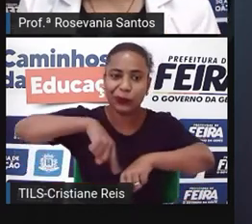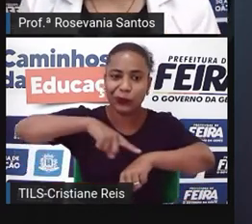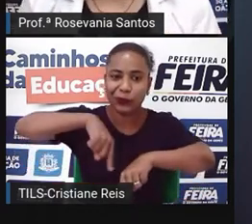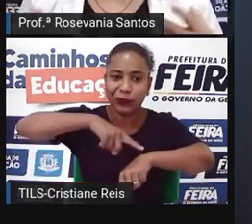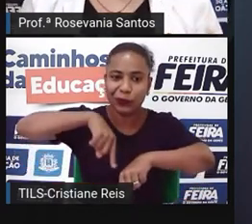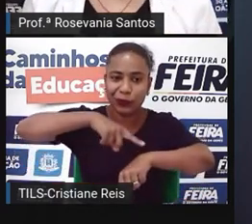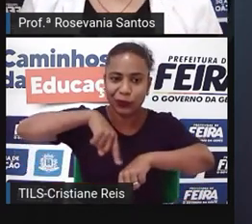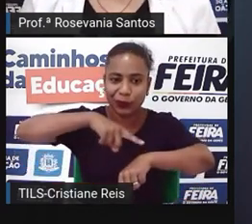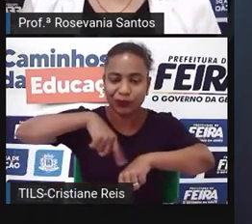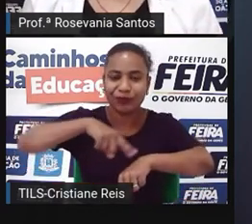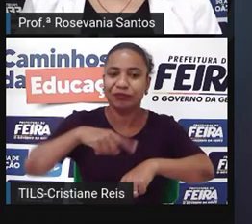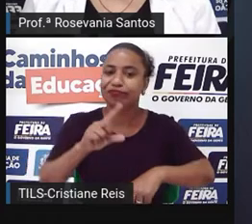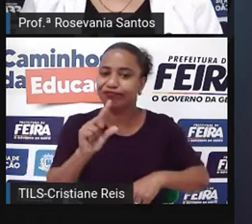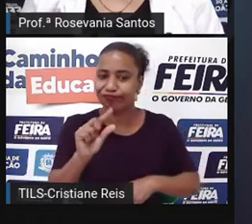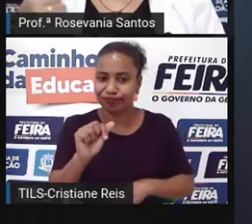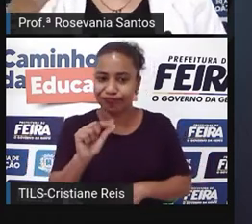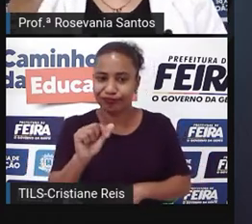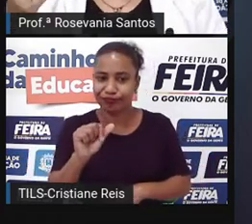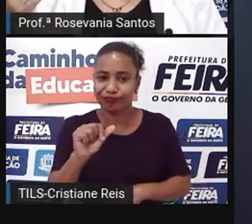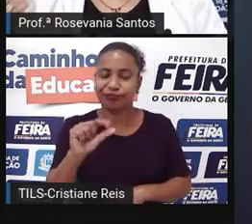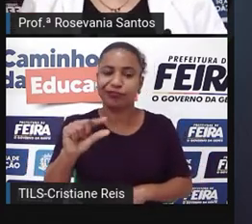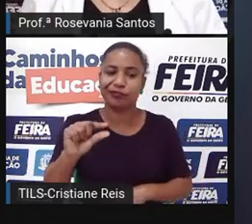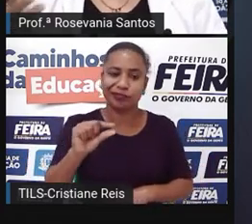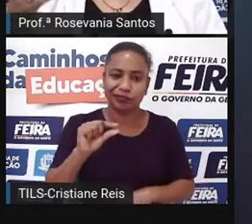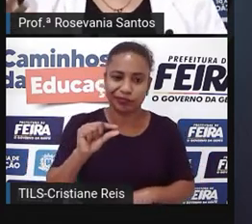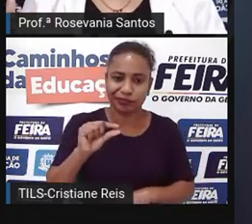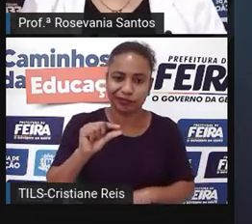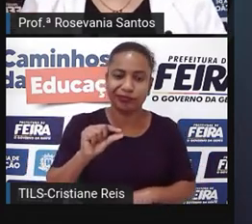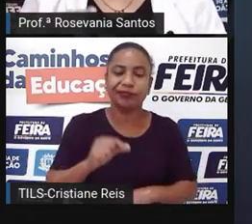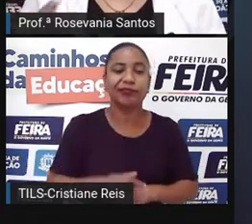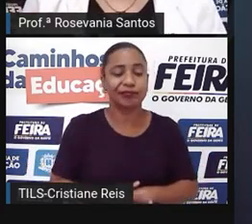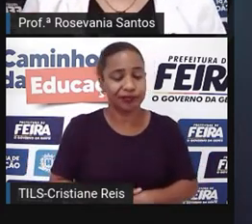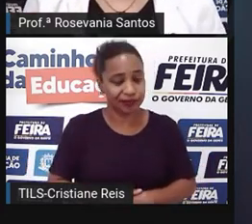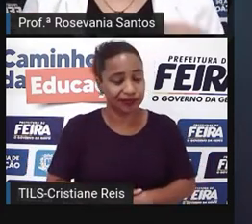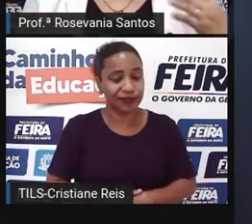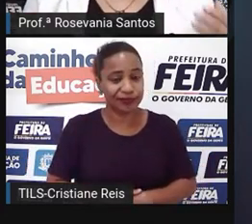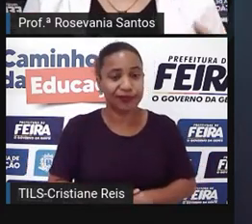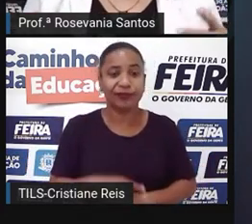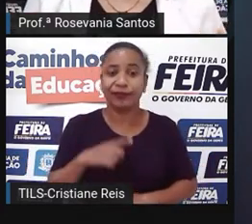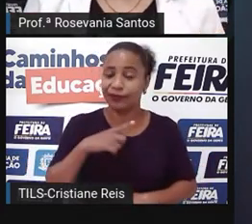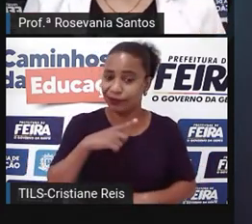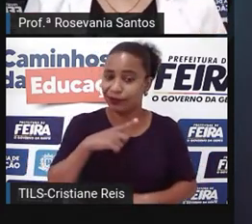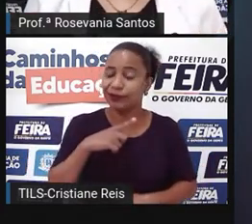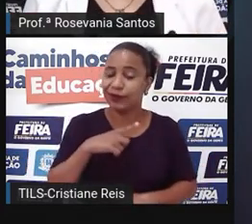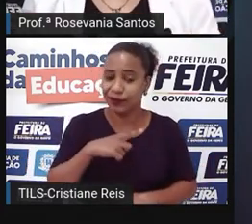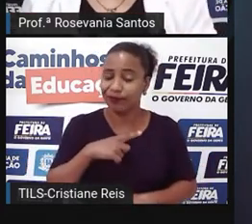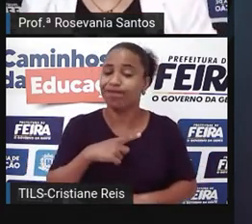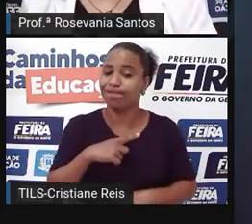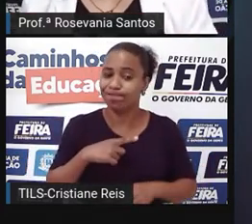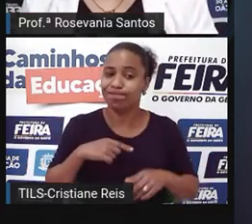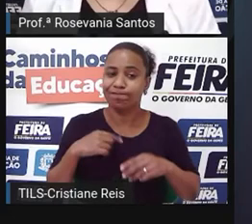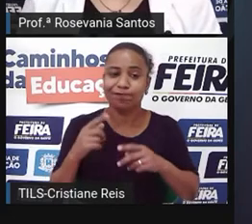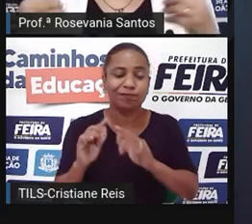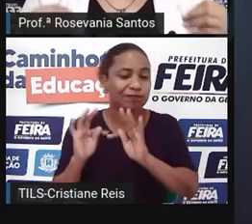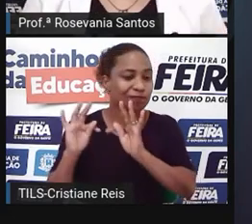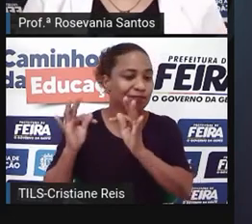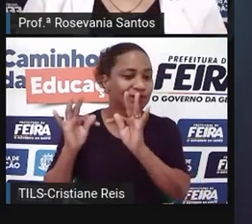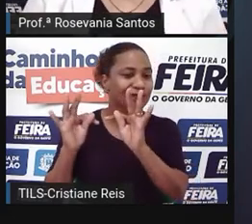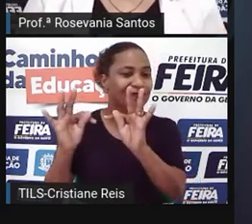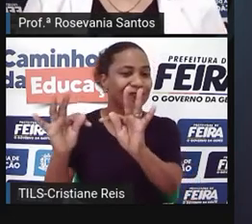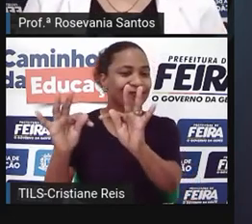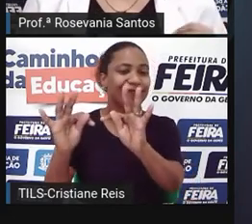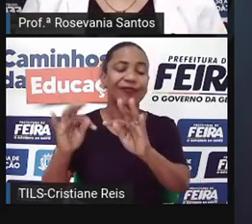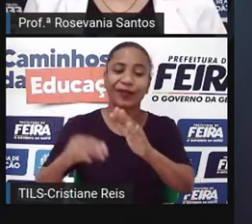que ganha, né? Referente a isso. E mais que você sabe que é um mercado que cresce muito em tecnologia e